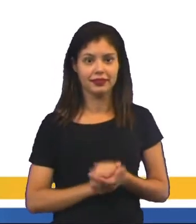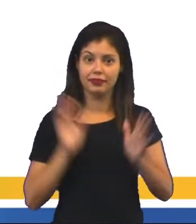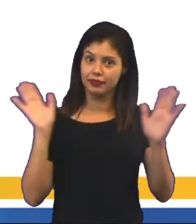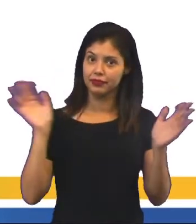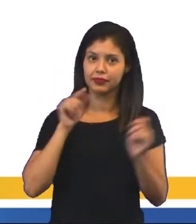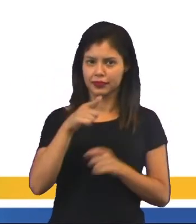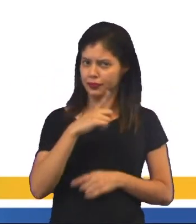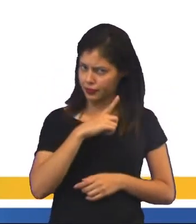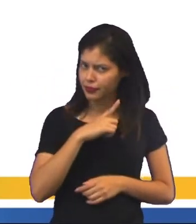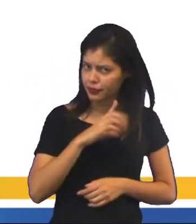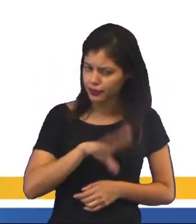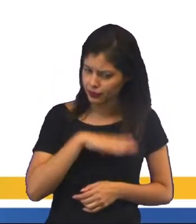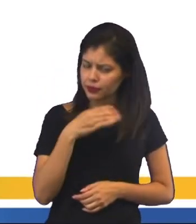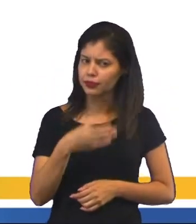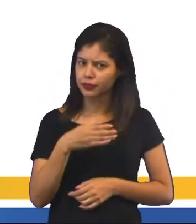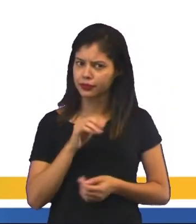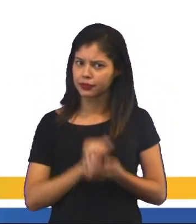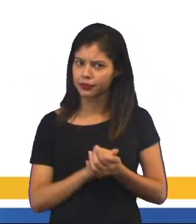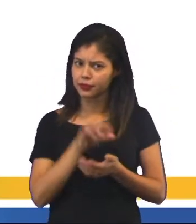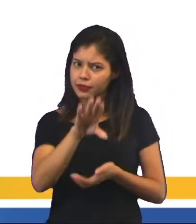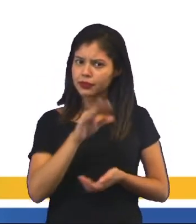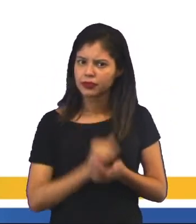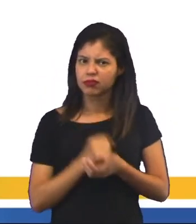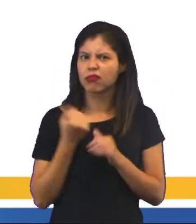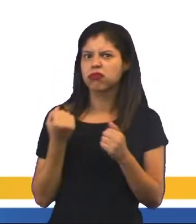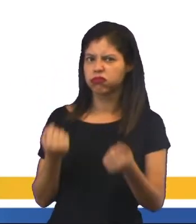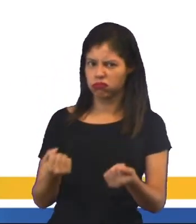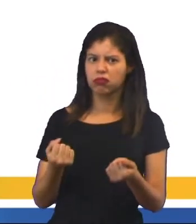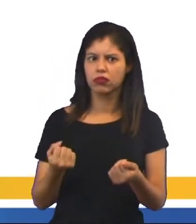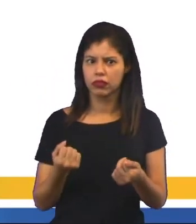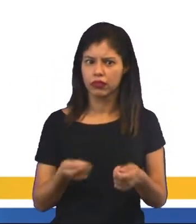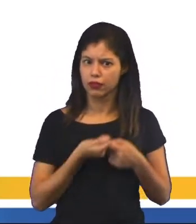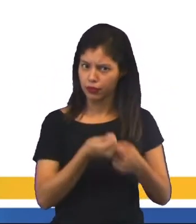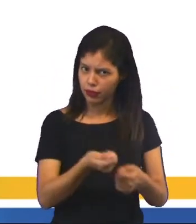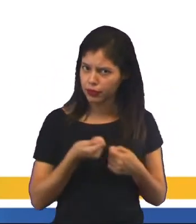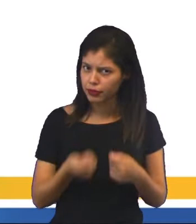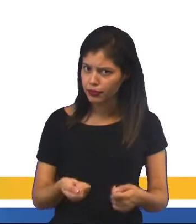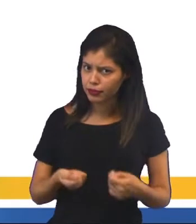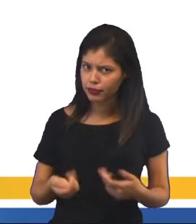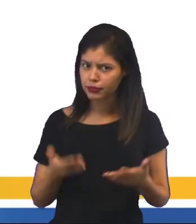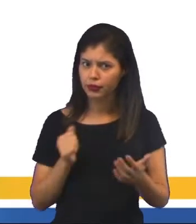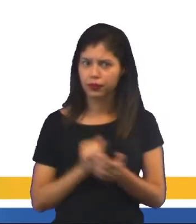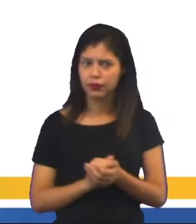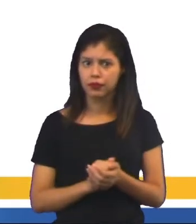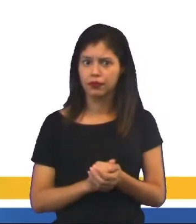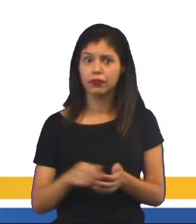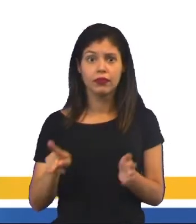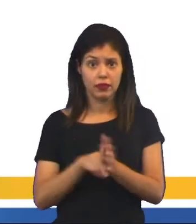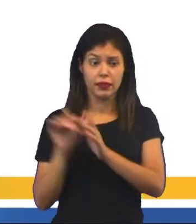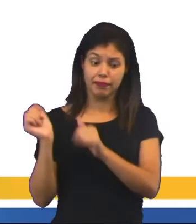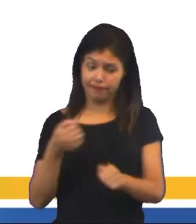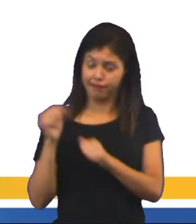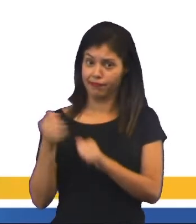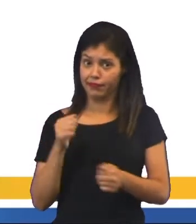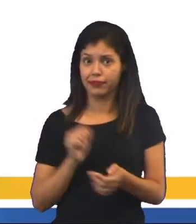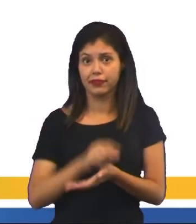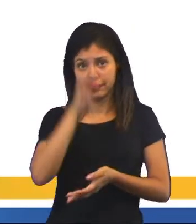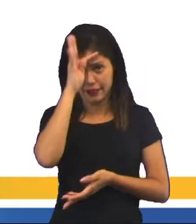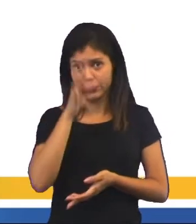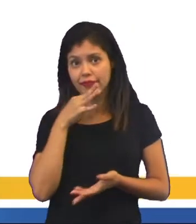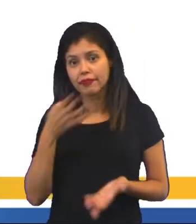Enfim, você teria coragem de ter uma máquina dessa pesada para aspirar o pó na sua casa? Ou ficaria com a sua vassourinha tradicional?